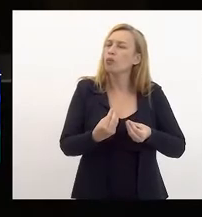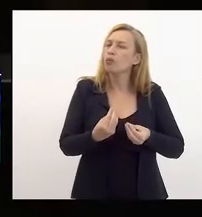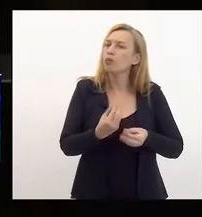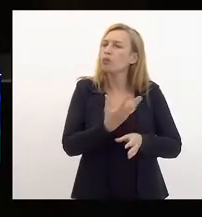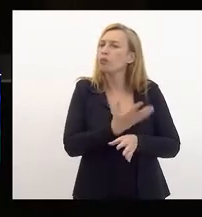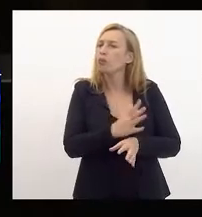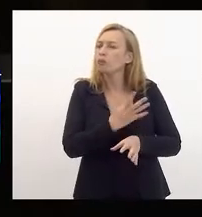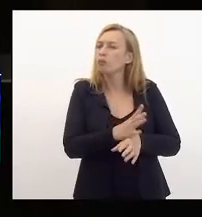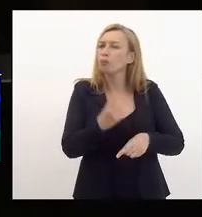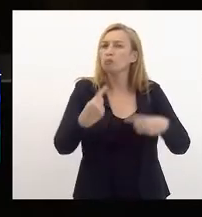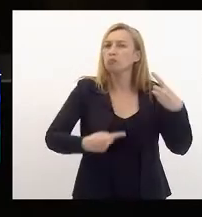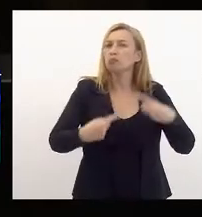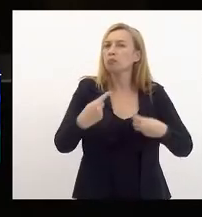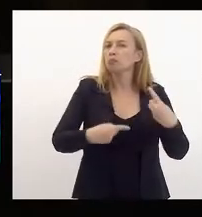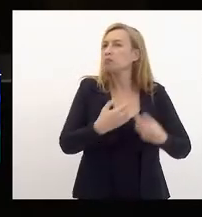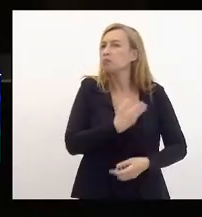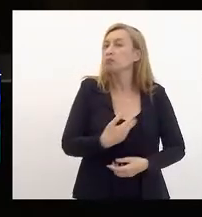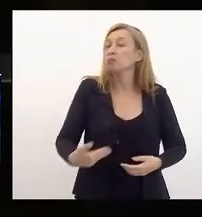políticas públicas